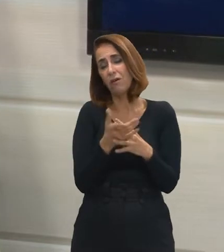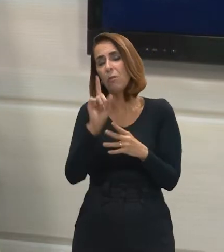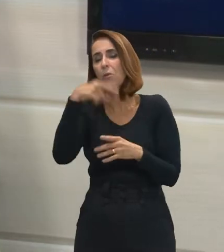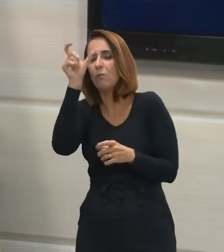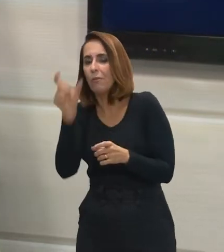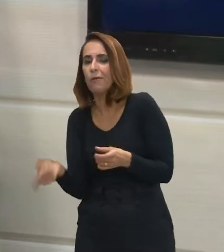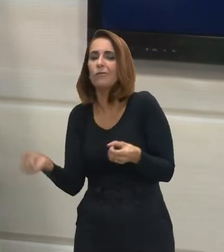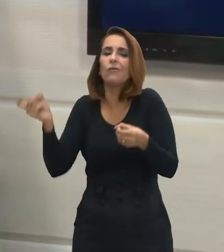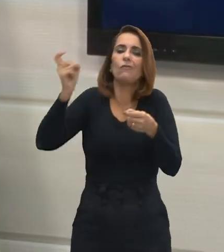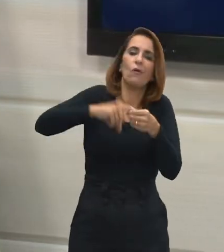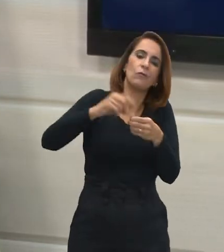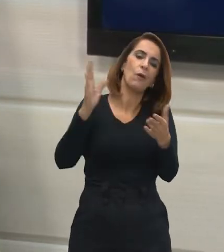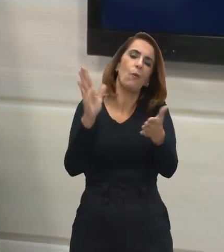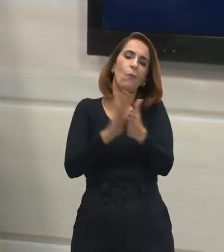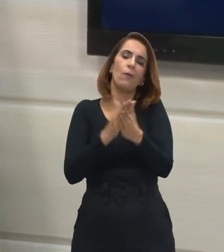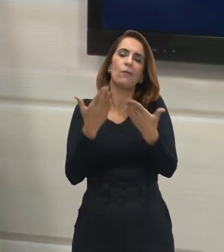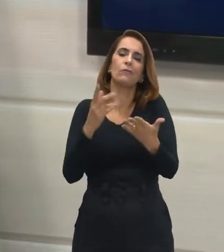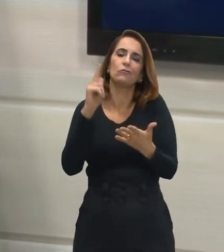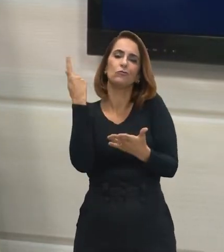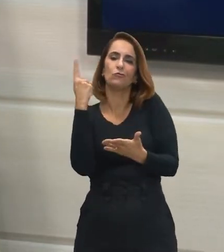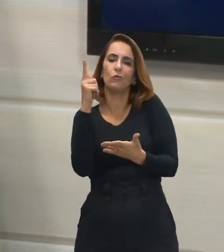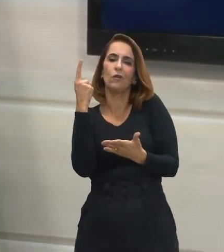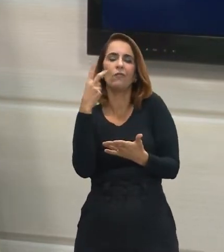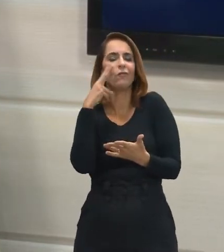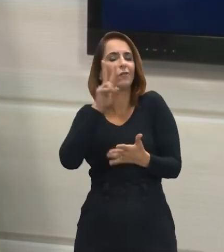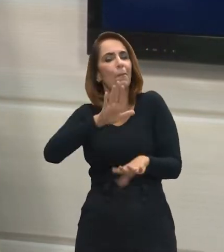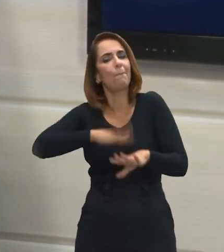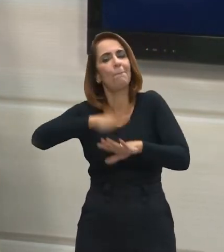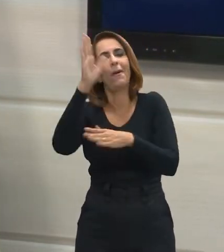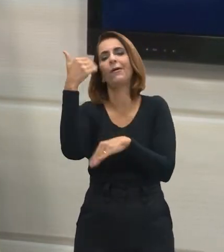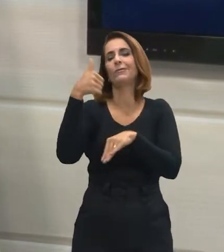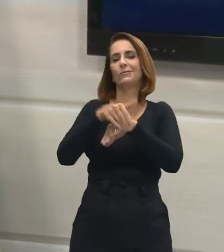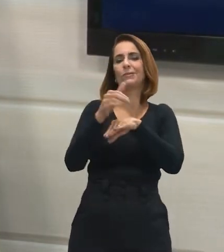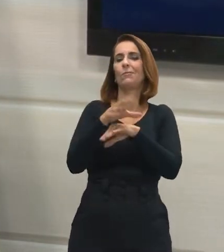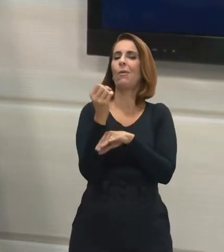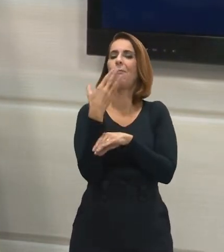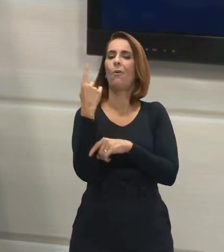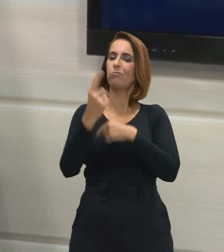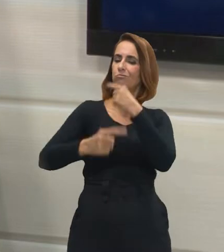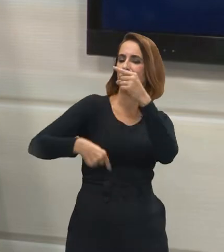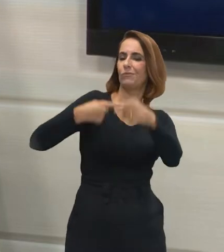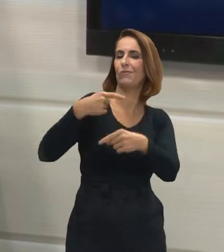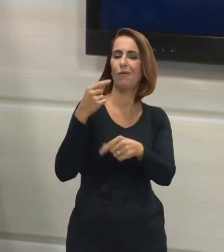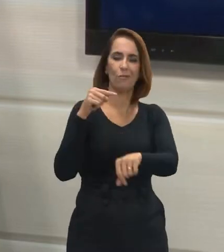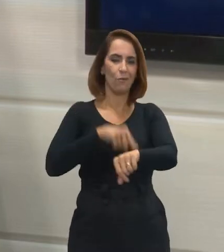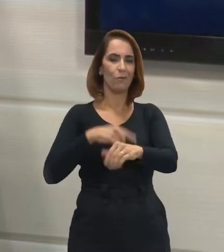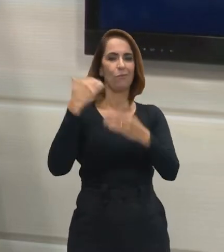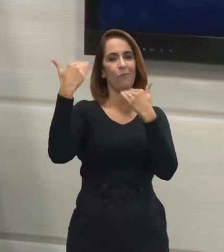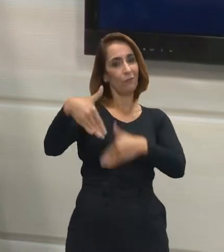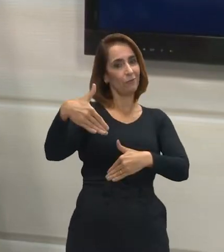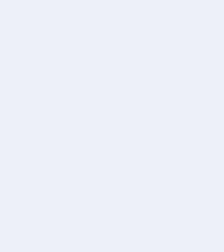a gente volta, com o Caderno de Geografia. Você verá mais dicas para ter um bom desempenho na hora da prova.